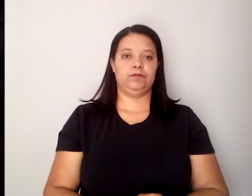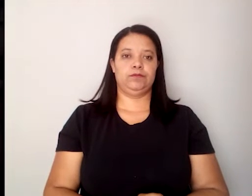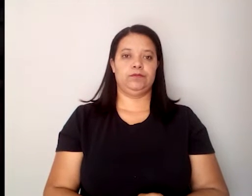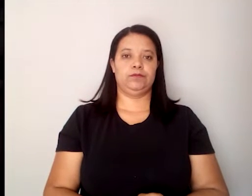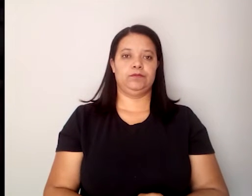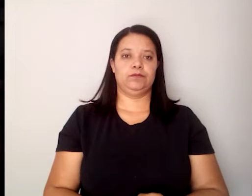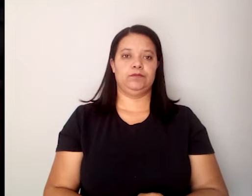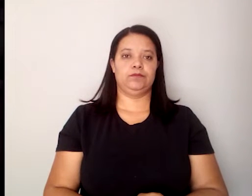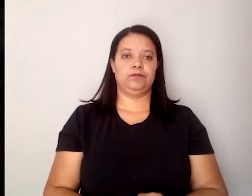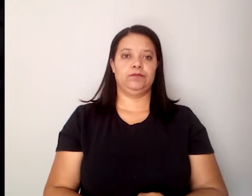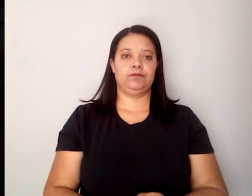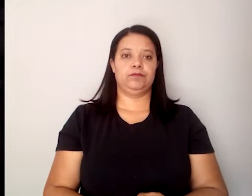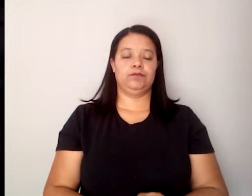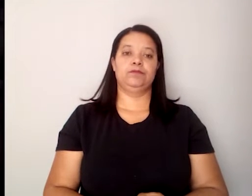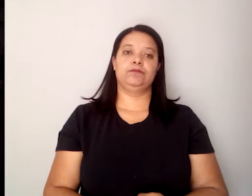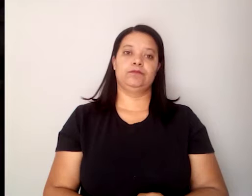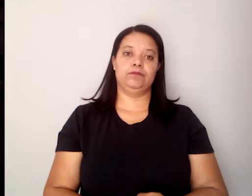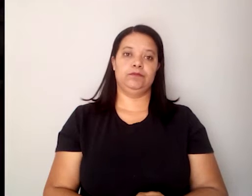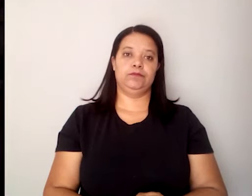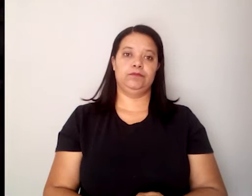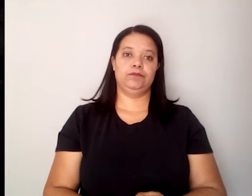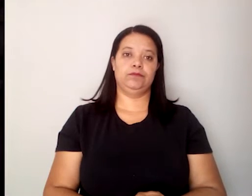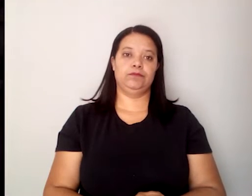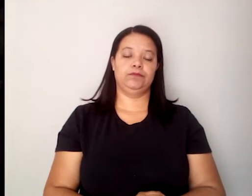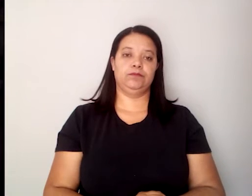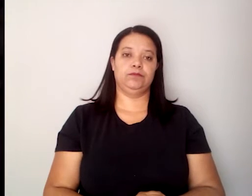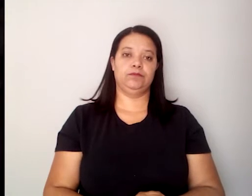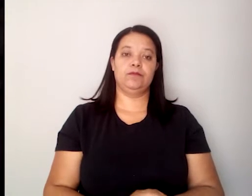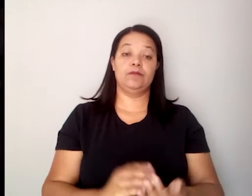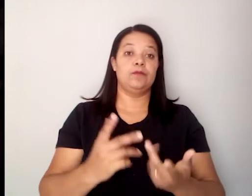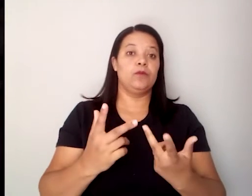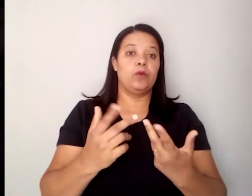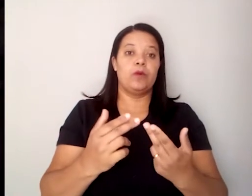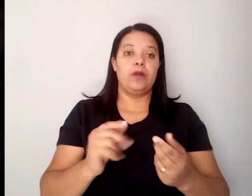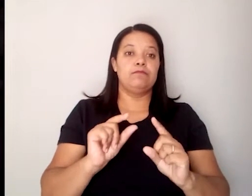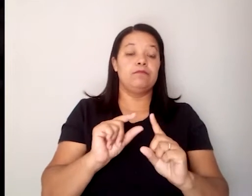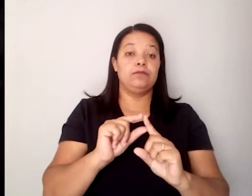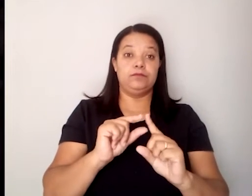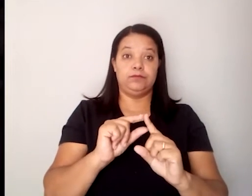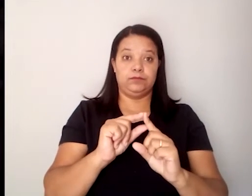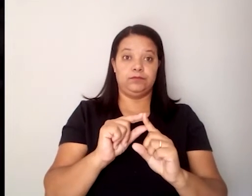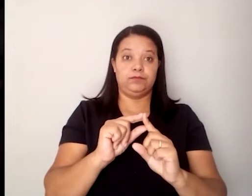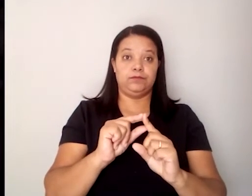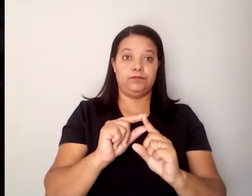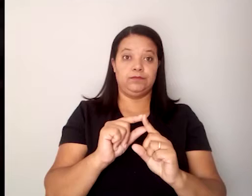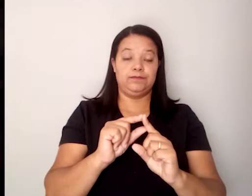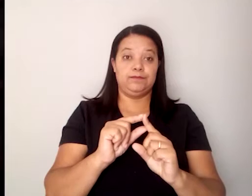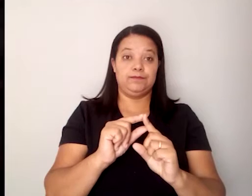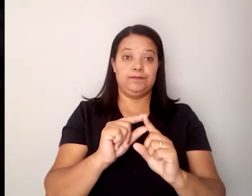como palavras que mancham de algum jeito o